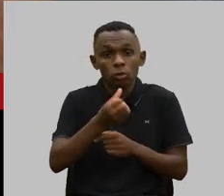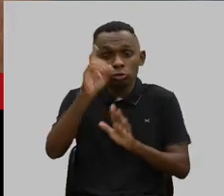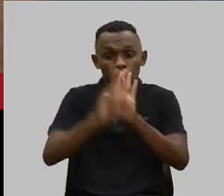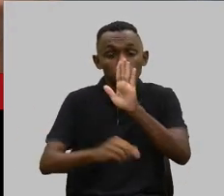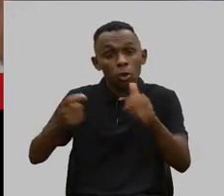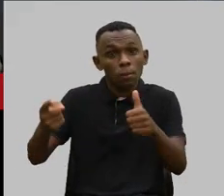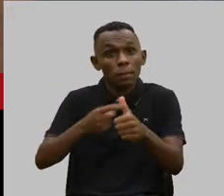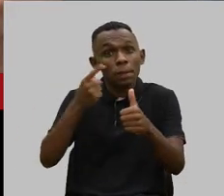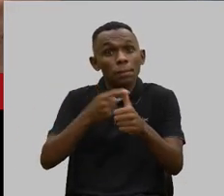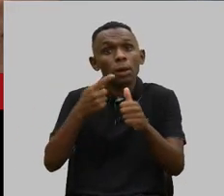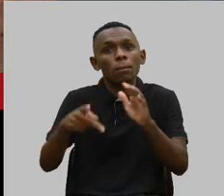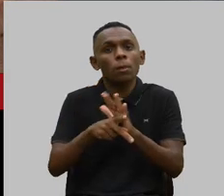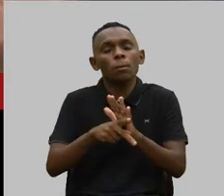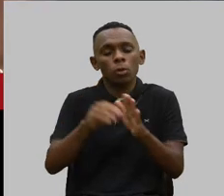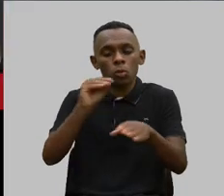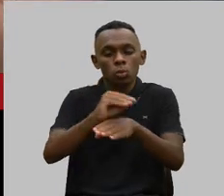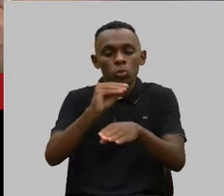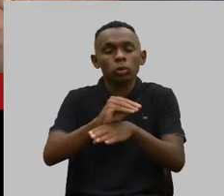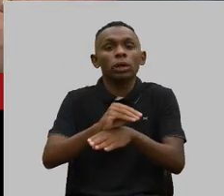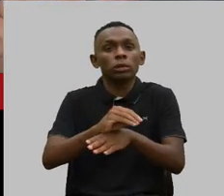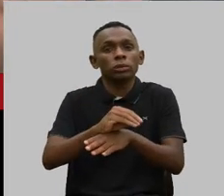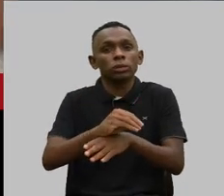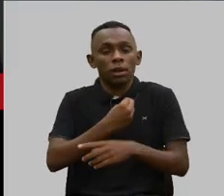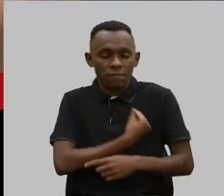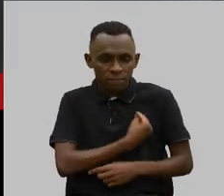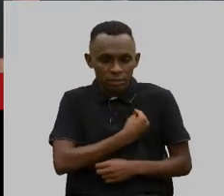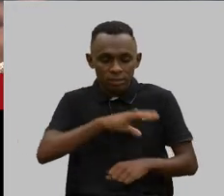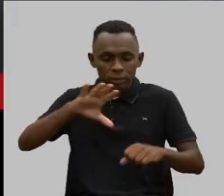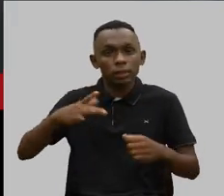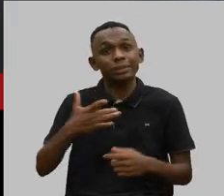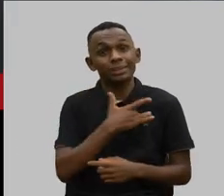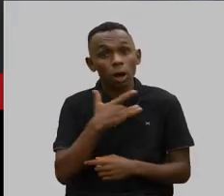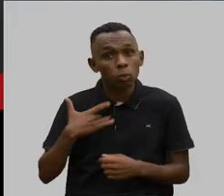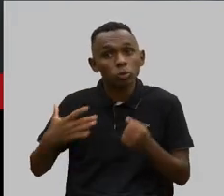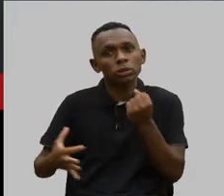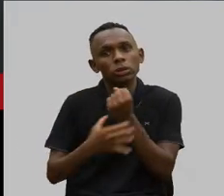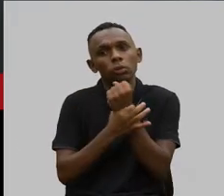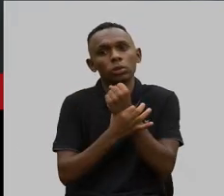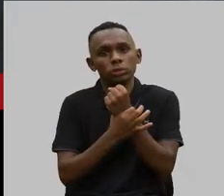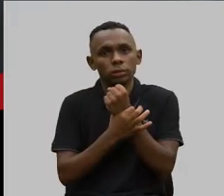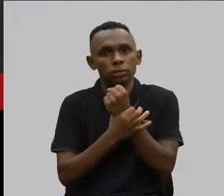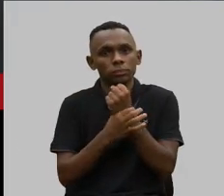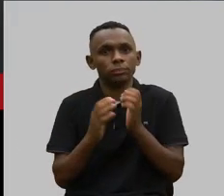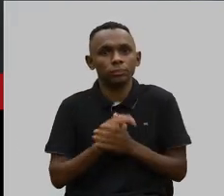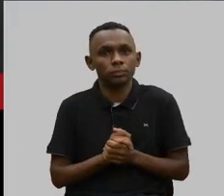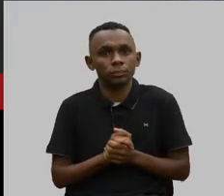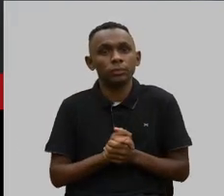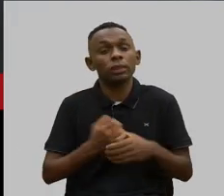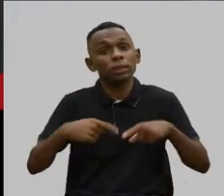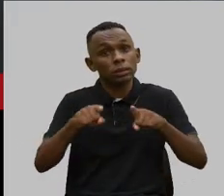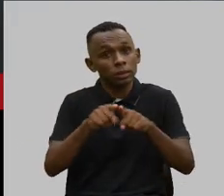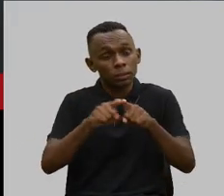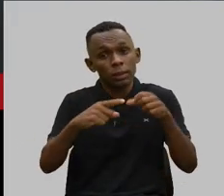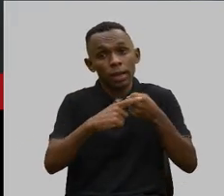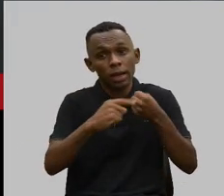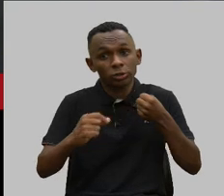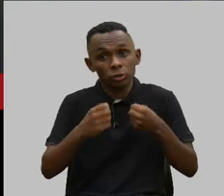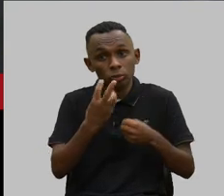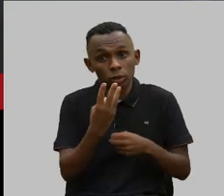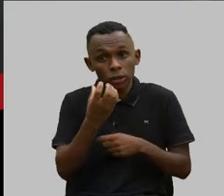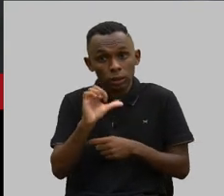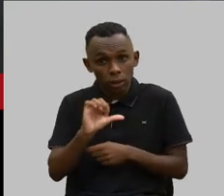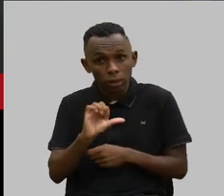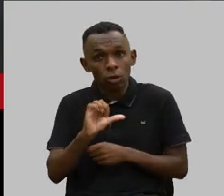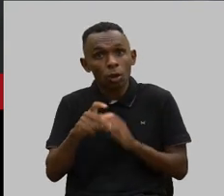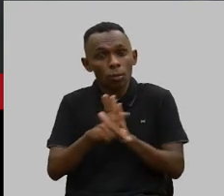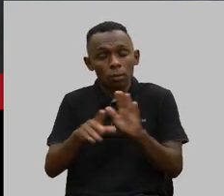consumidor, proteção à vida, saúde e segurança. E aí nós vamos lá para o artigo 39, que prevê as